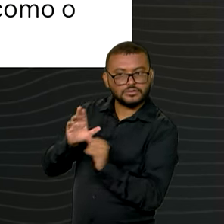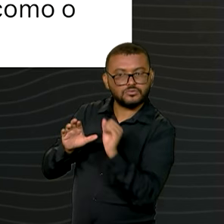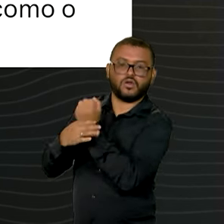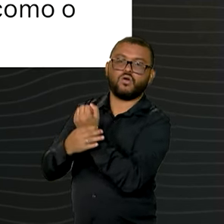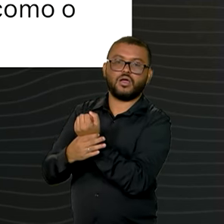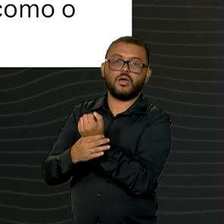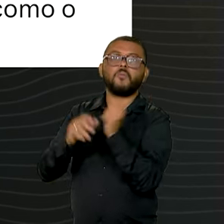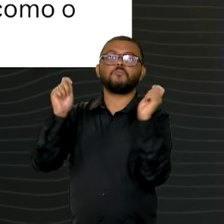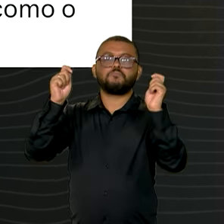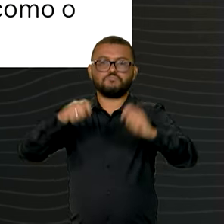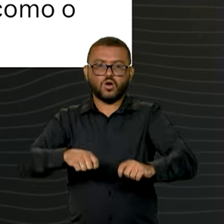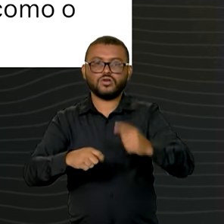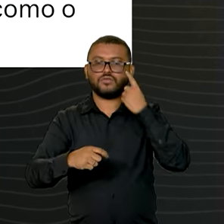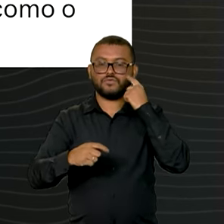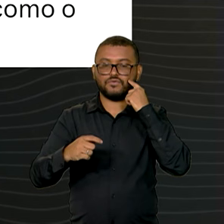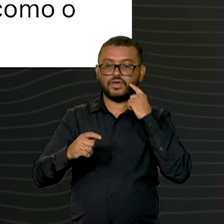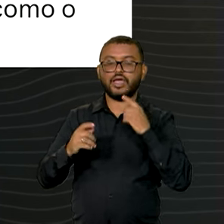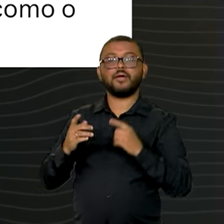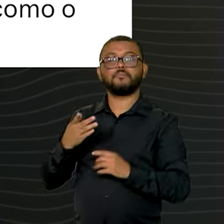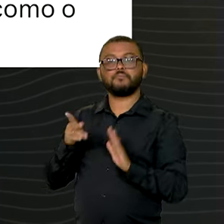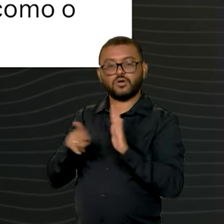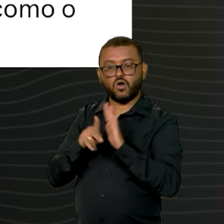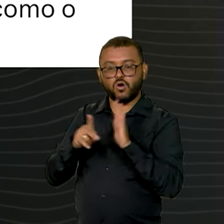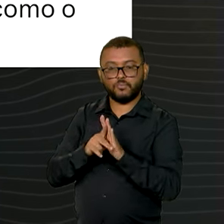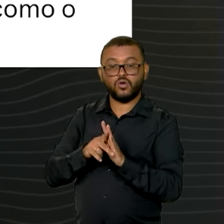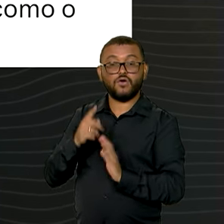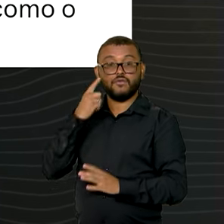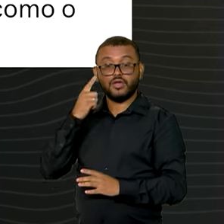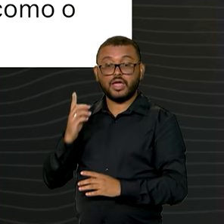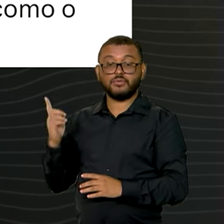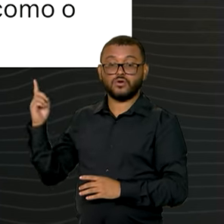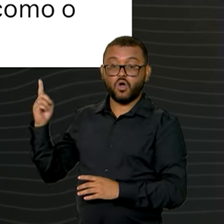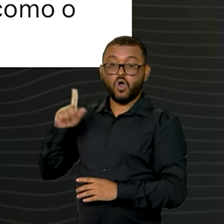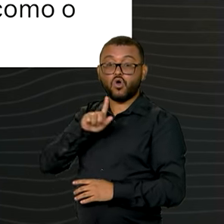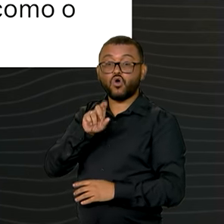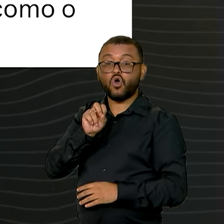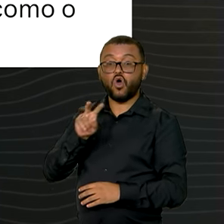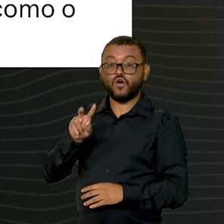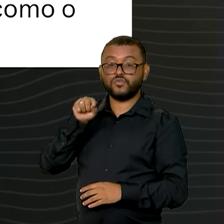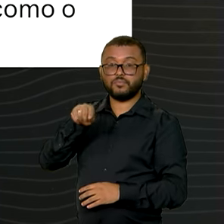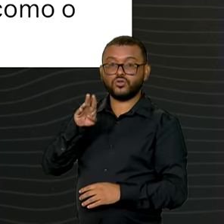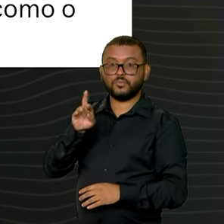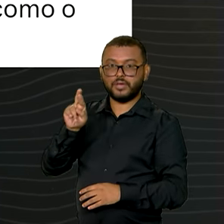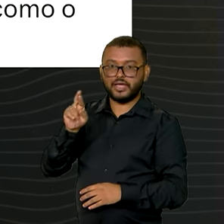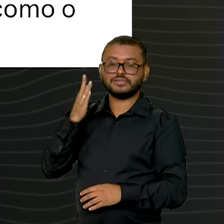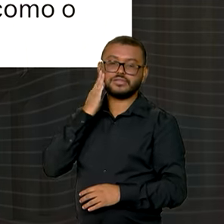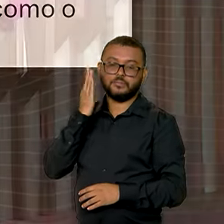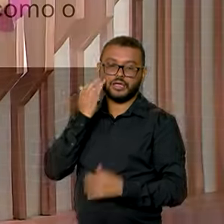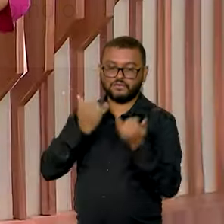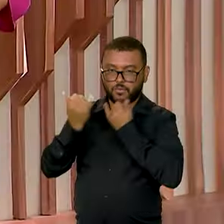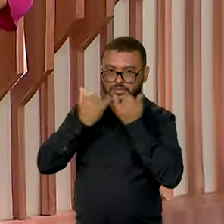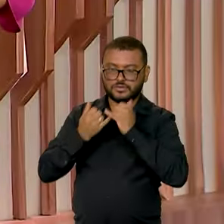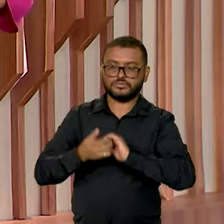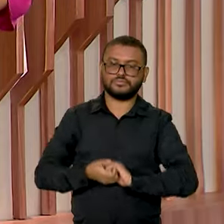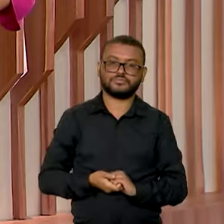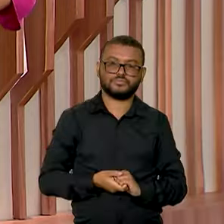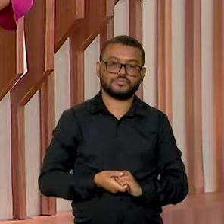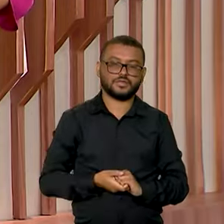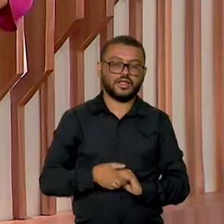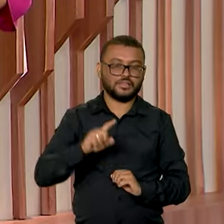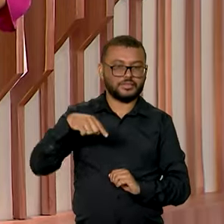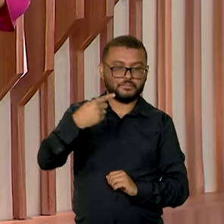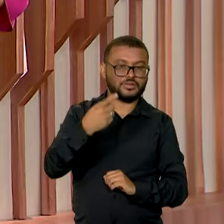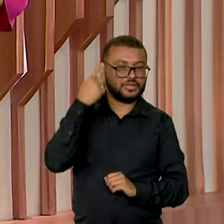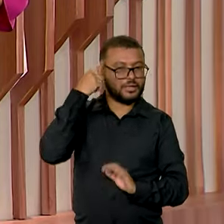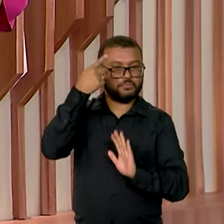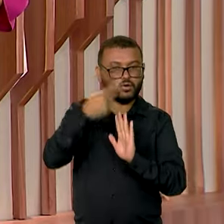todos podem utilizar os canais oficiais da pasta, como o GOV-BR barra atendimento. Veja a